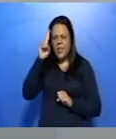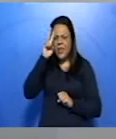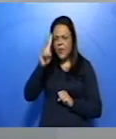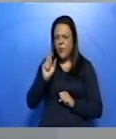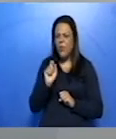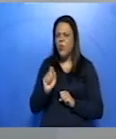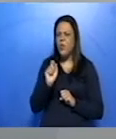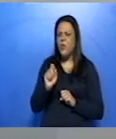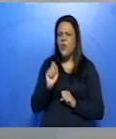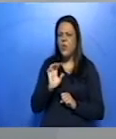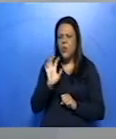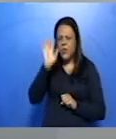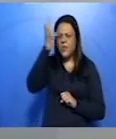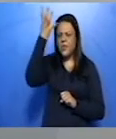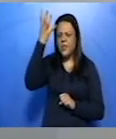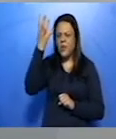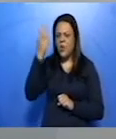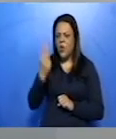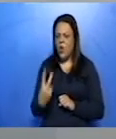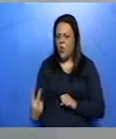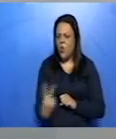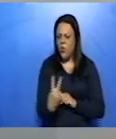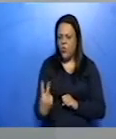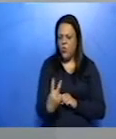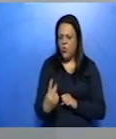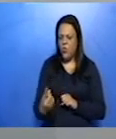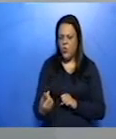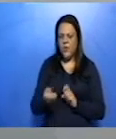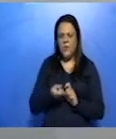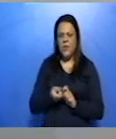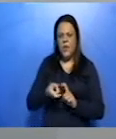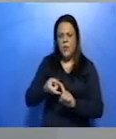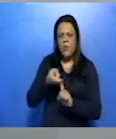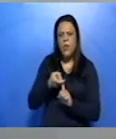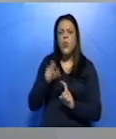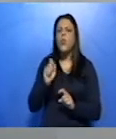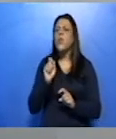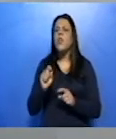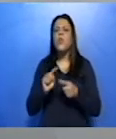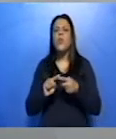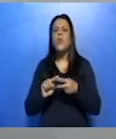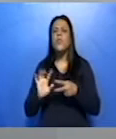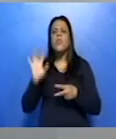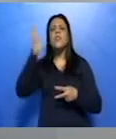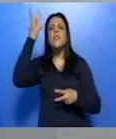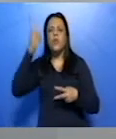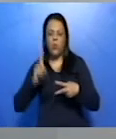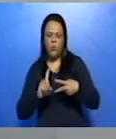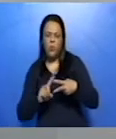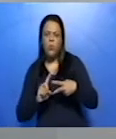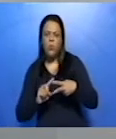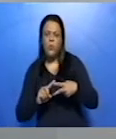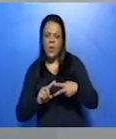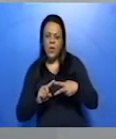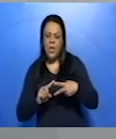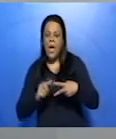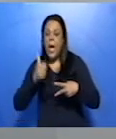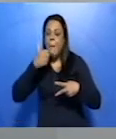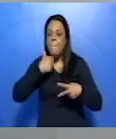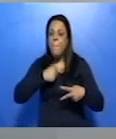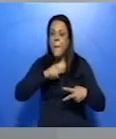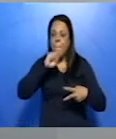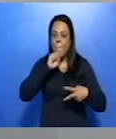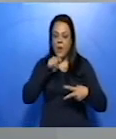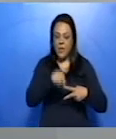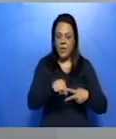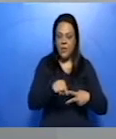Camilo, essa aproximação e essa relação extraconjugal, foram dois fatores. Primeiro, a morte da mãe de Camilo.